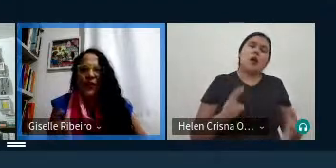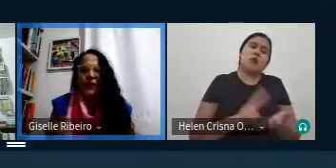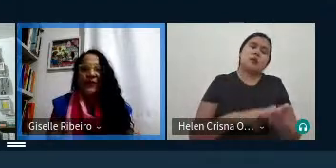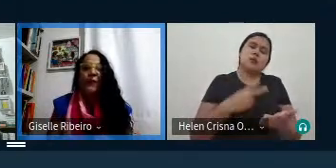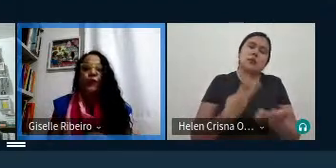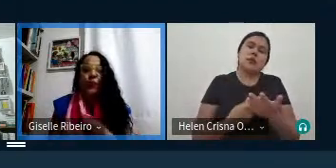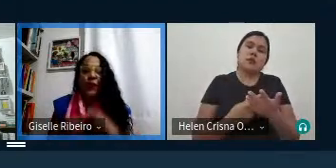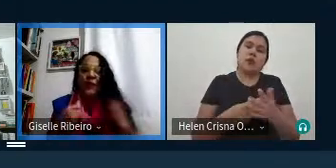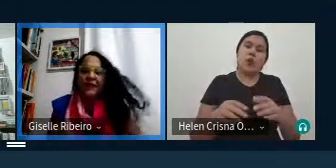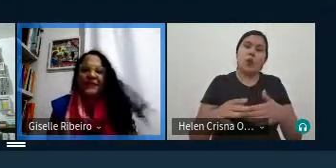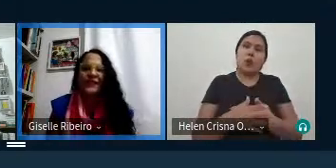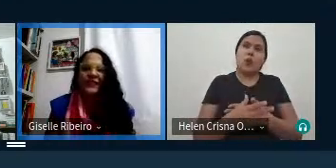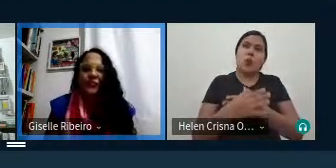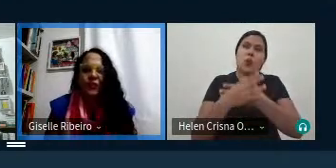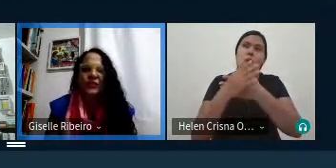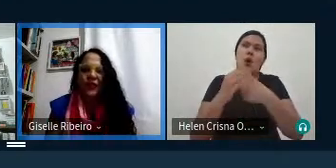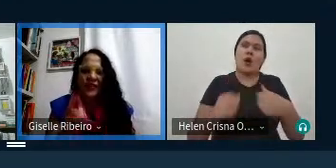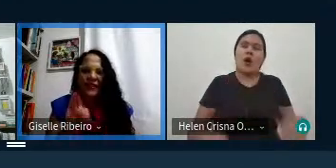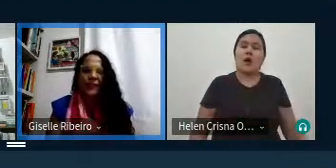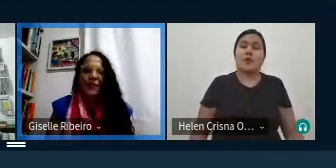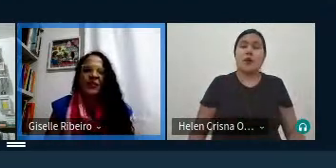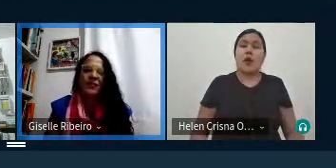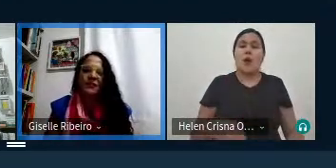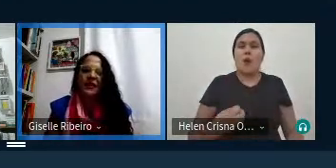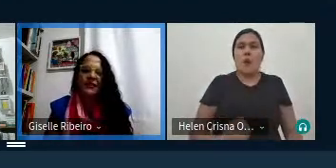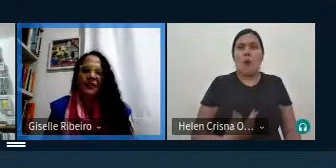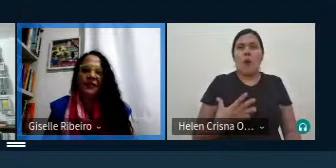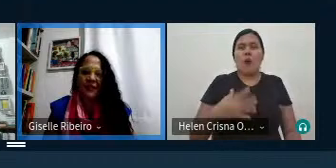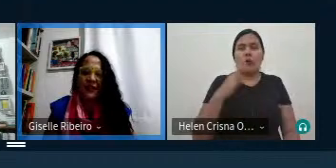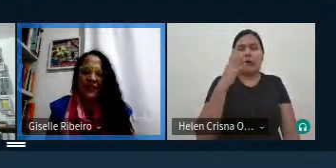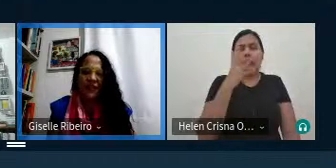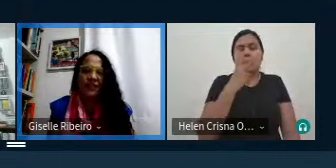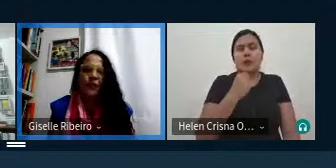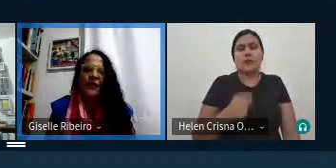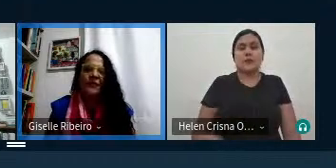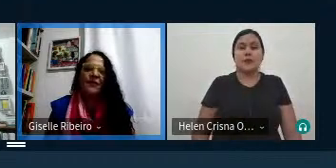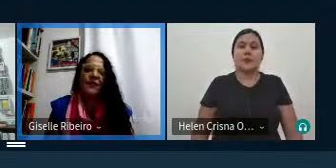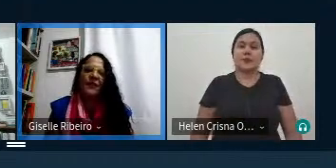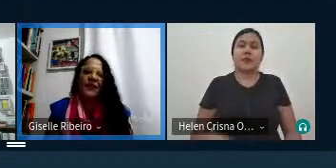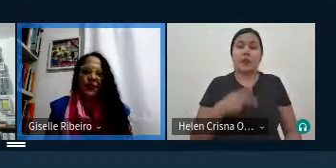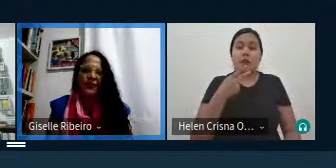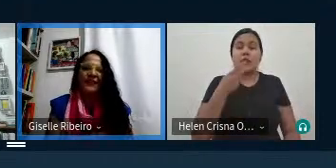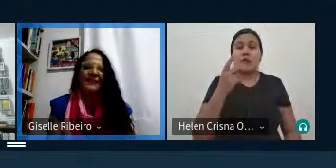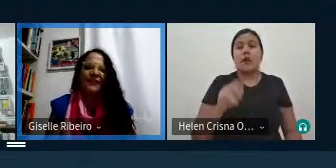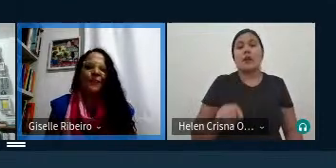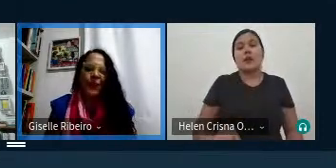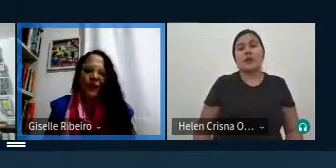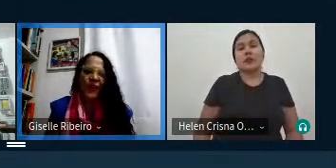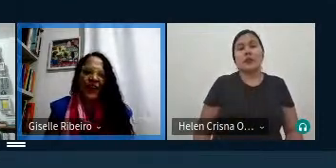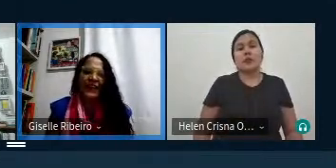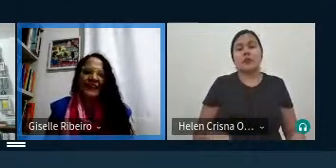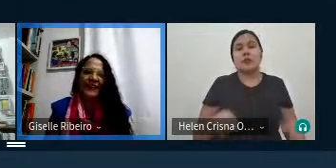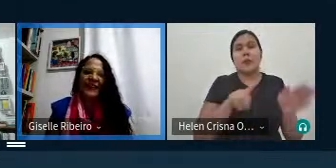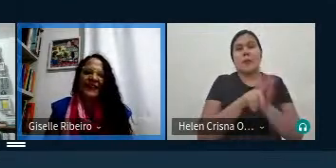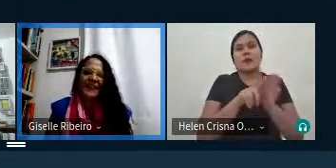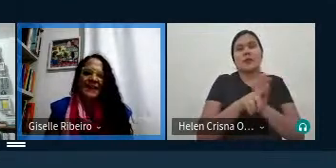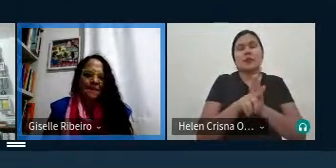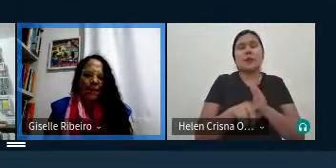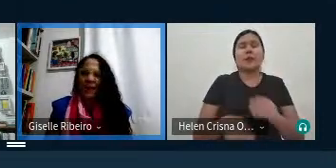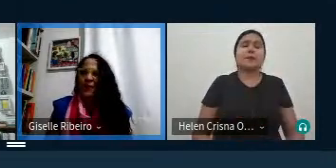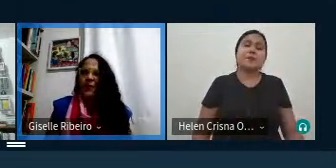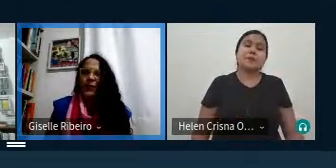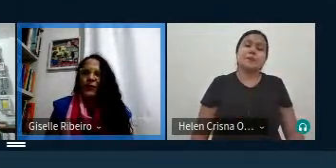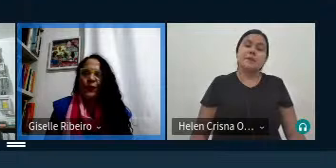azor e é um poema lindíssimo e toca exatamente nessa questão que você está sendo provocado